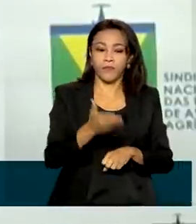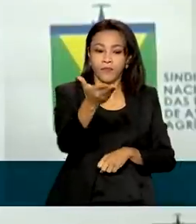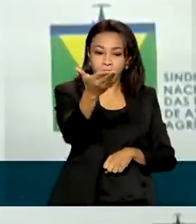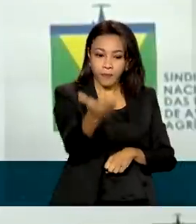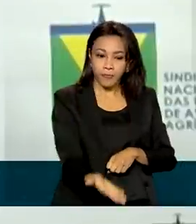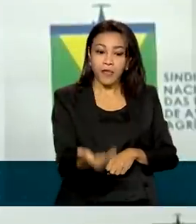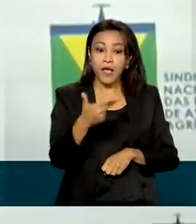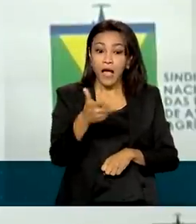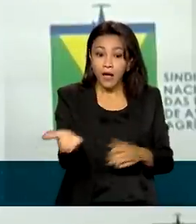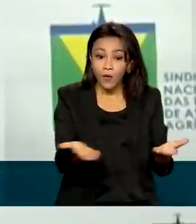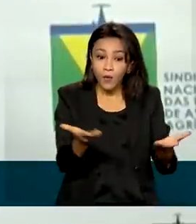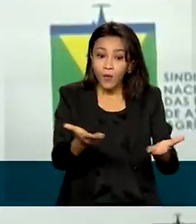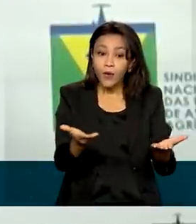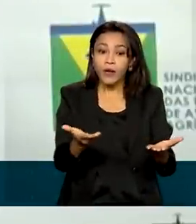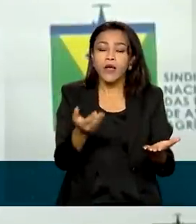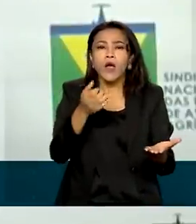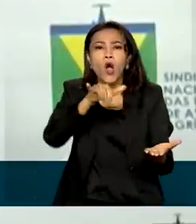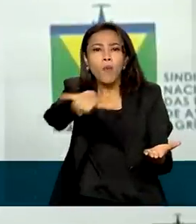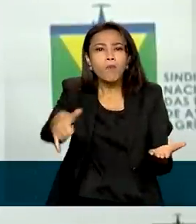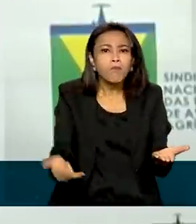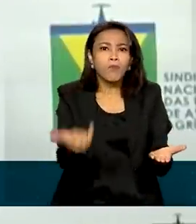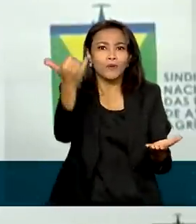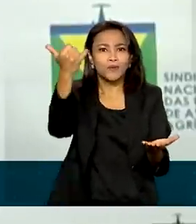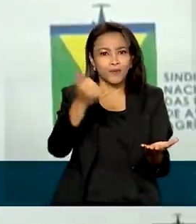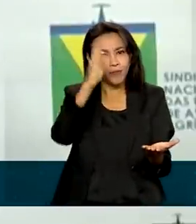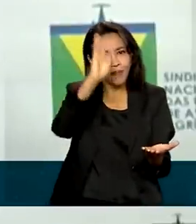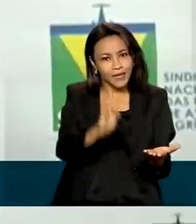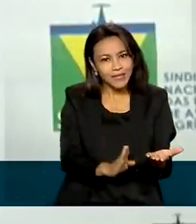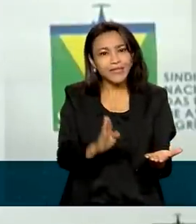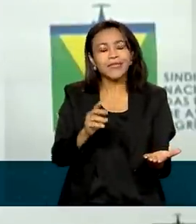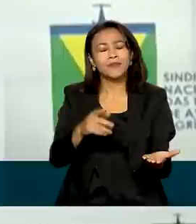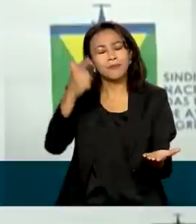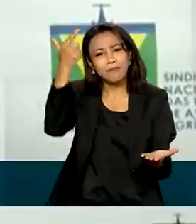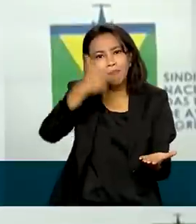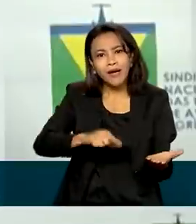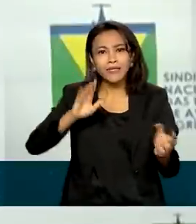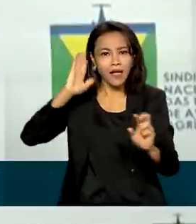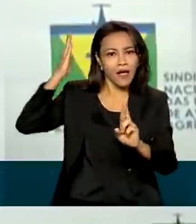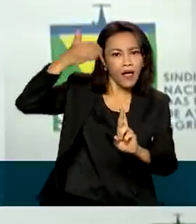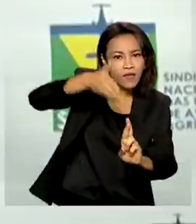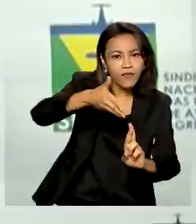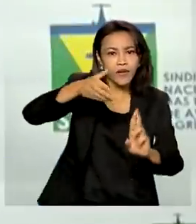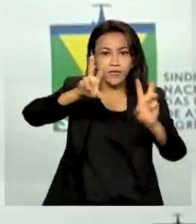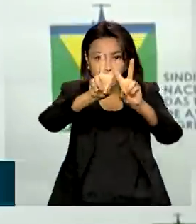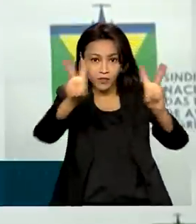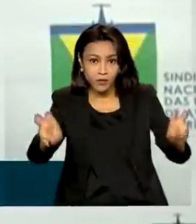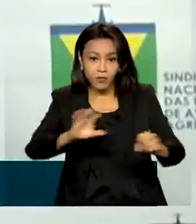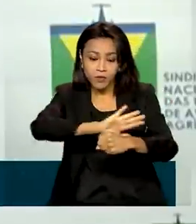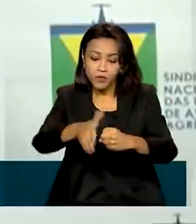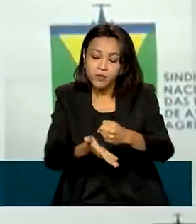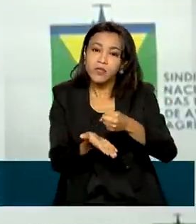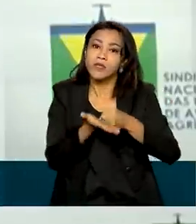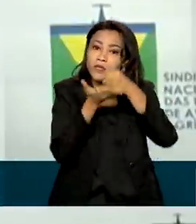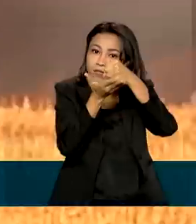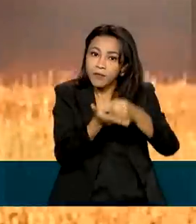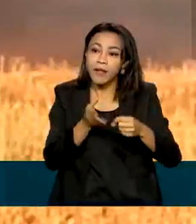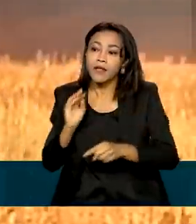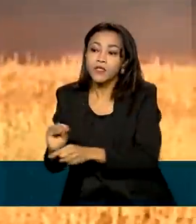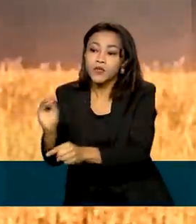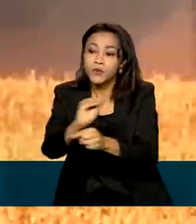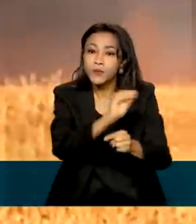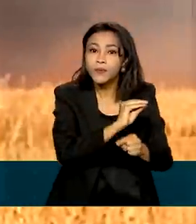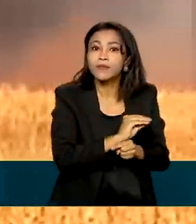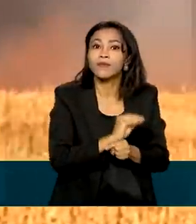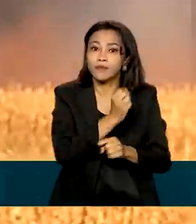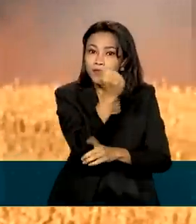mercado também, mas, principalmente, abre uma oportunidade para que o Brasil seja ainda mais referência em questões de sustentabilidade e preservação. A